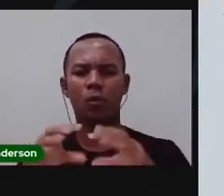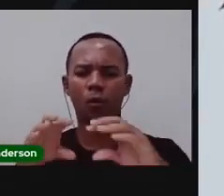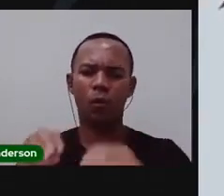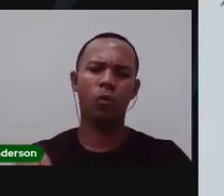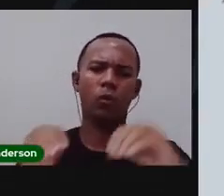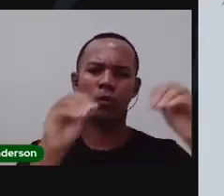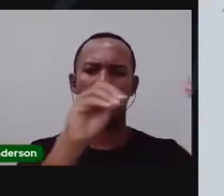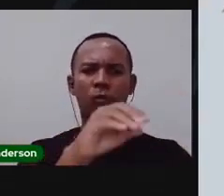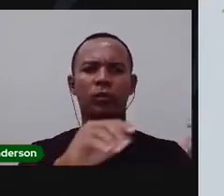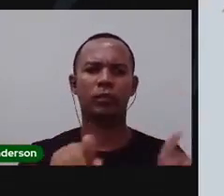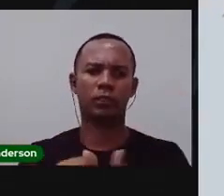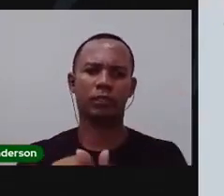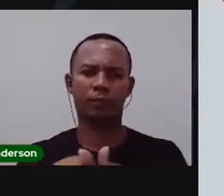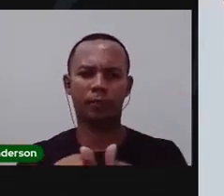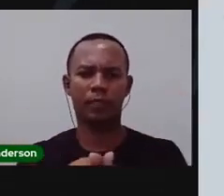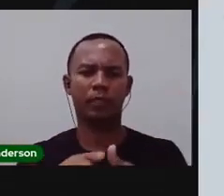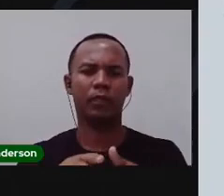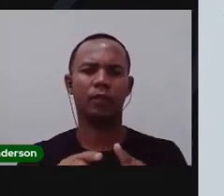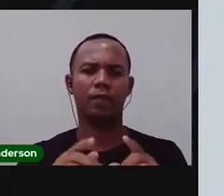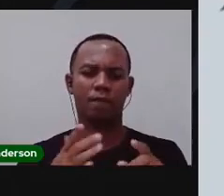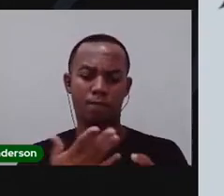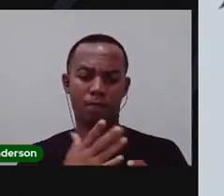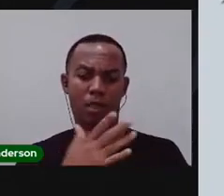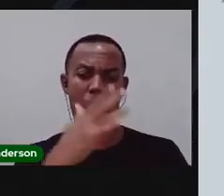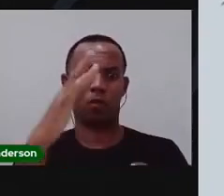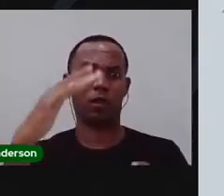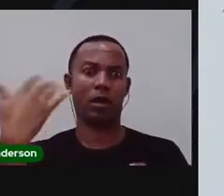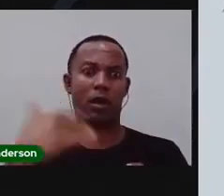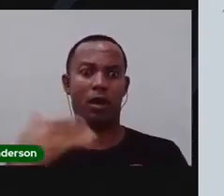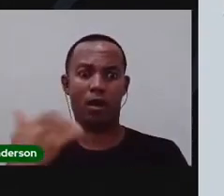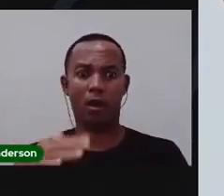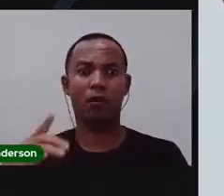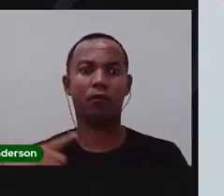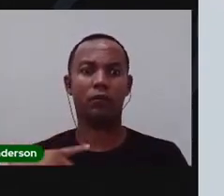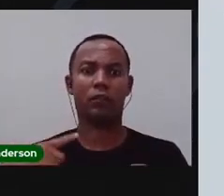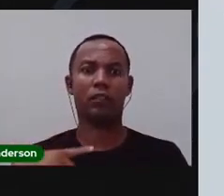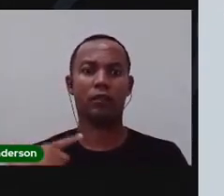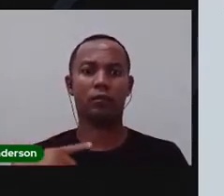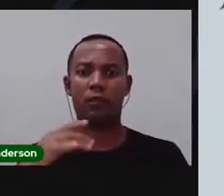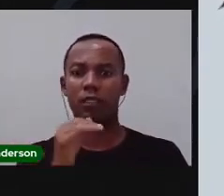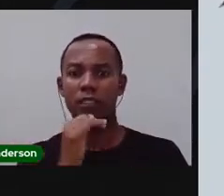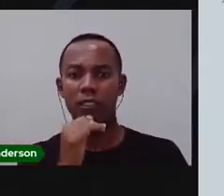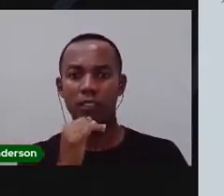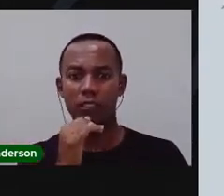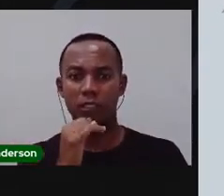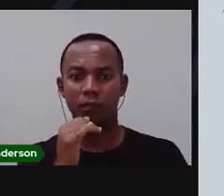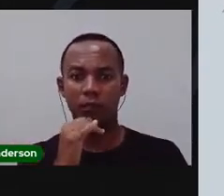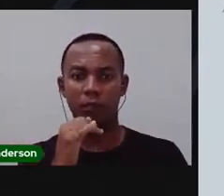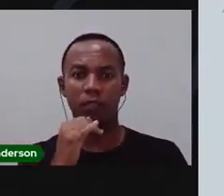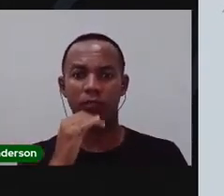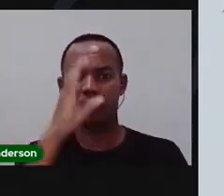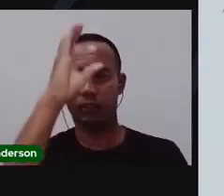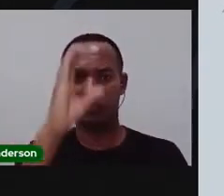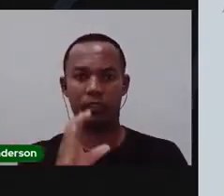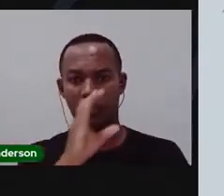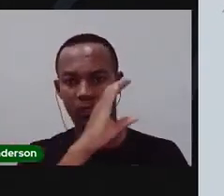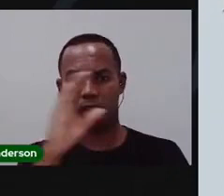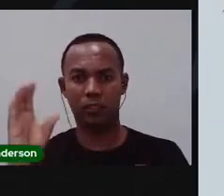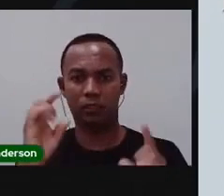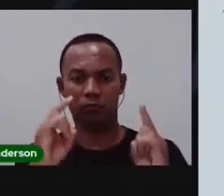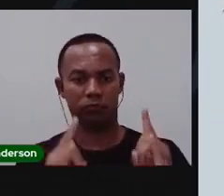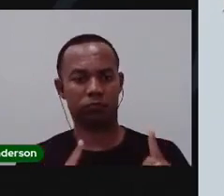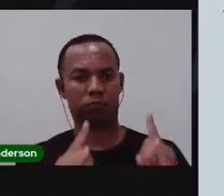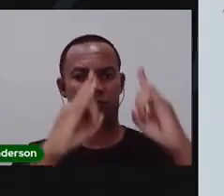ou imóveis, de valor arqueológico e artístico, como, por exemplo, temos as igrejas, os prédios,